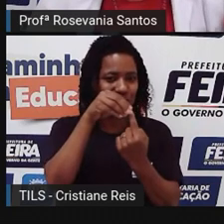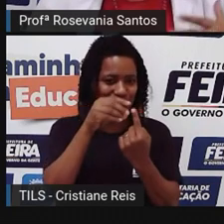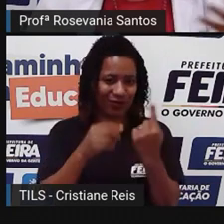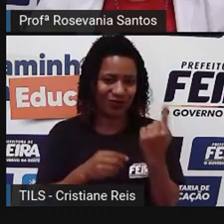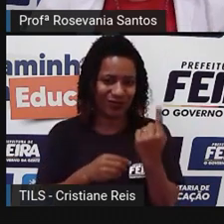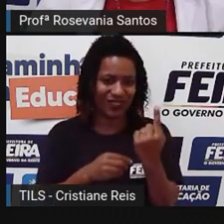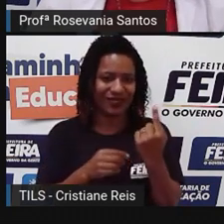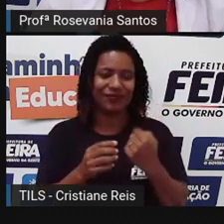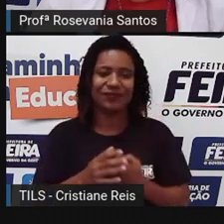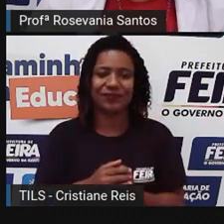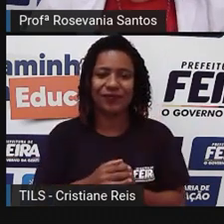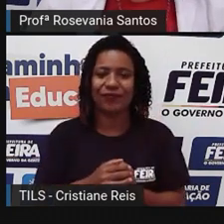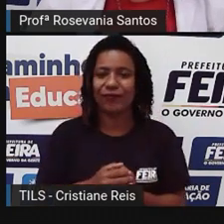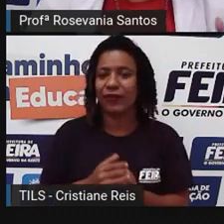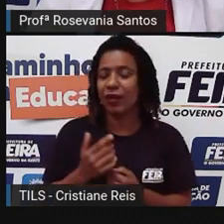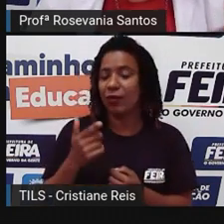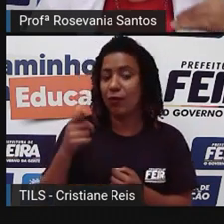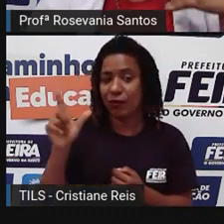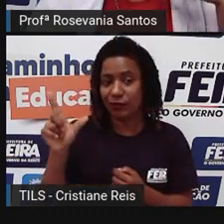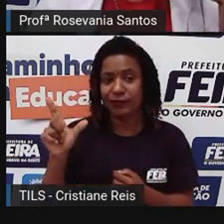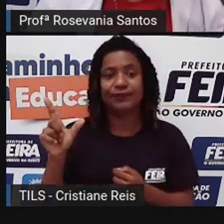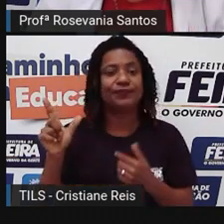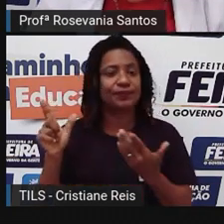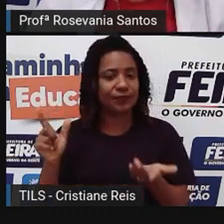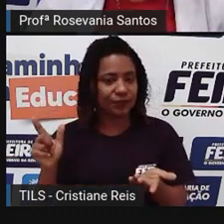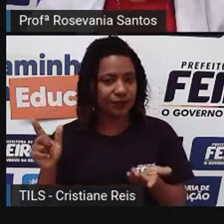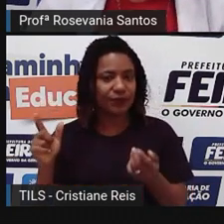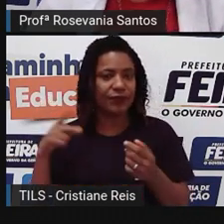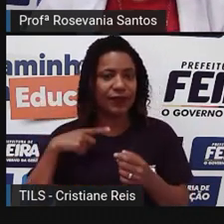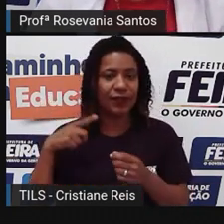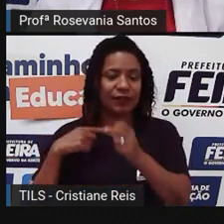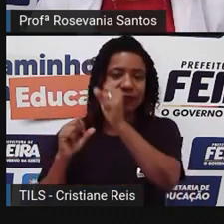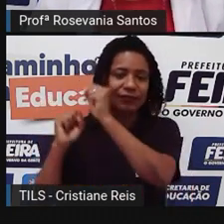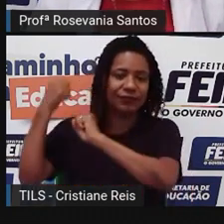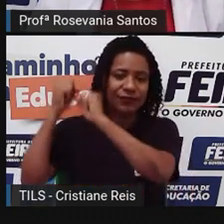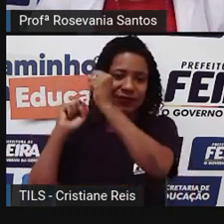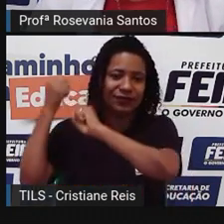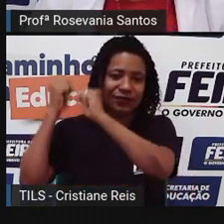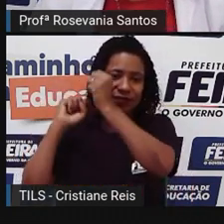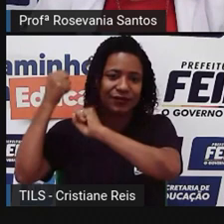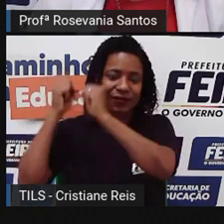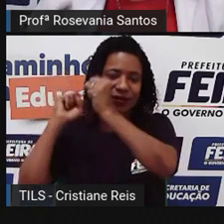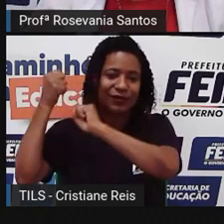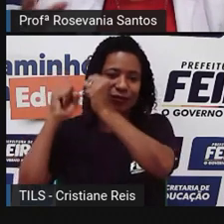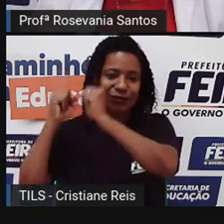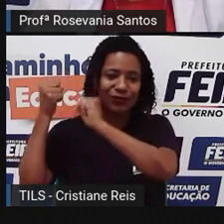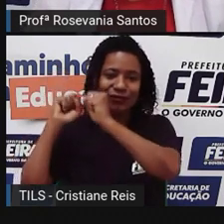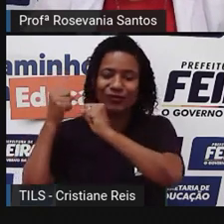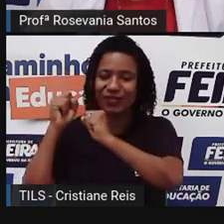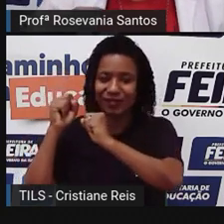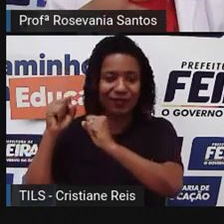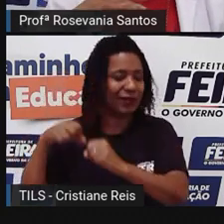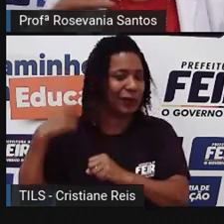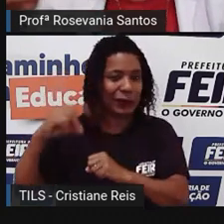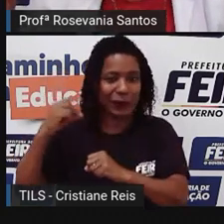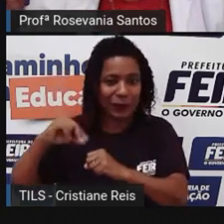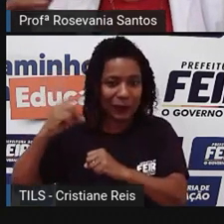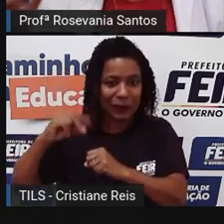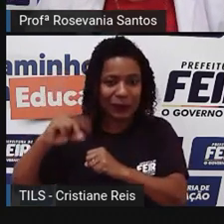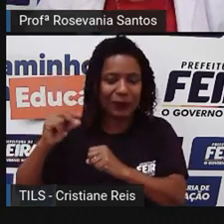outras não, são produzidas em escala industrial, aí não tem esse valor sentimental, aí